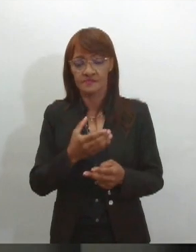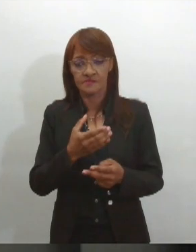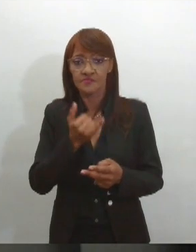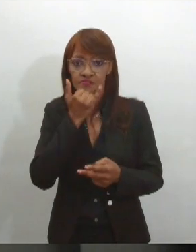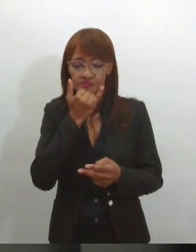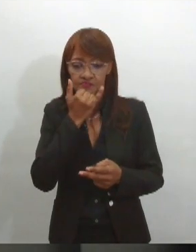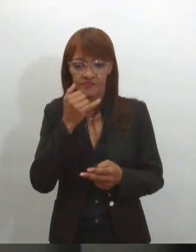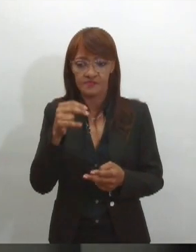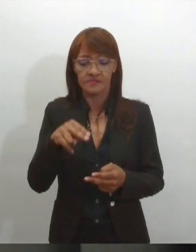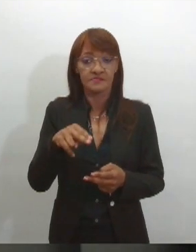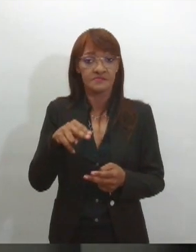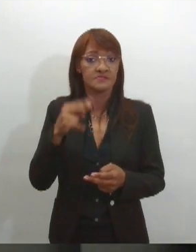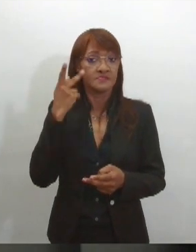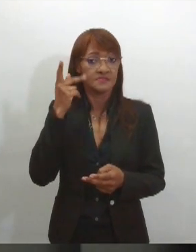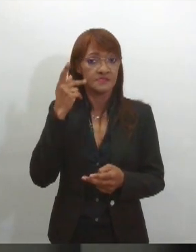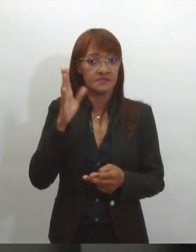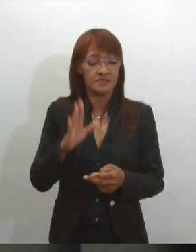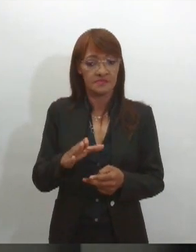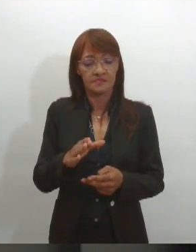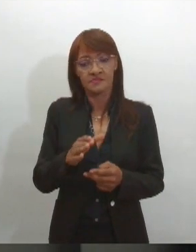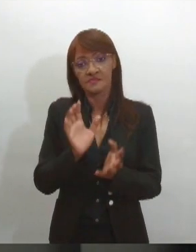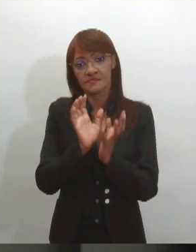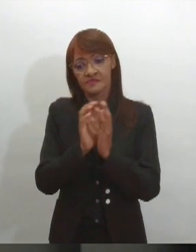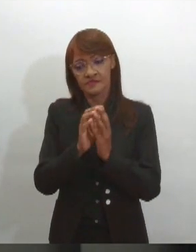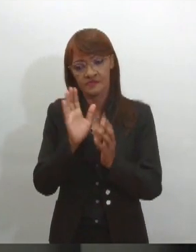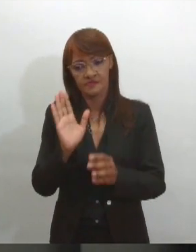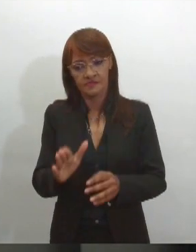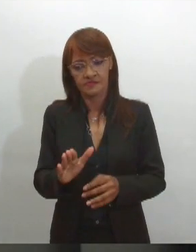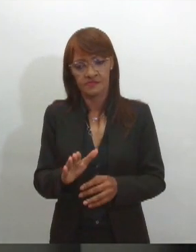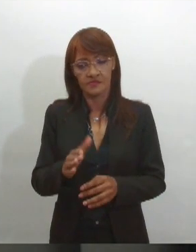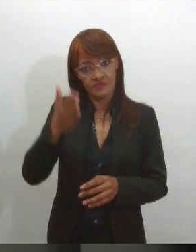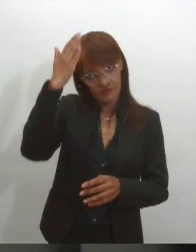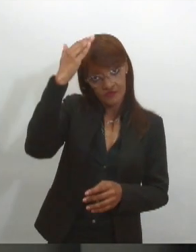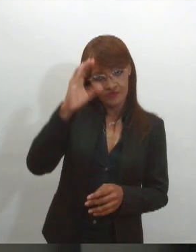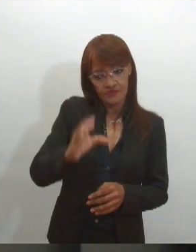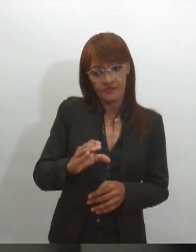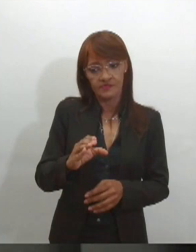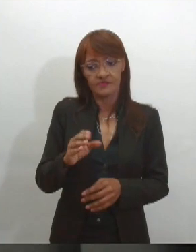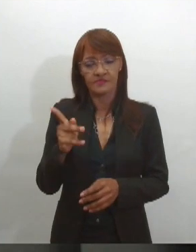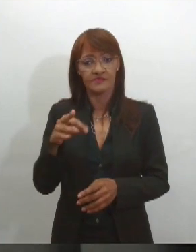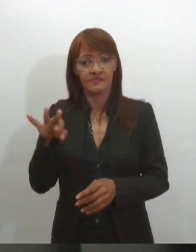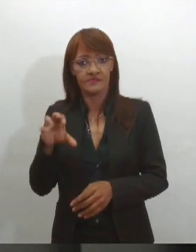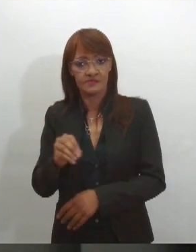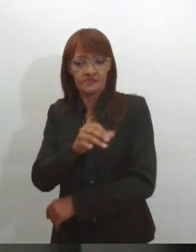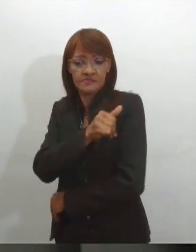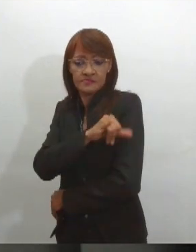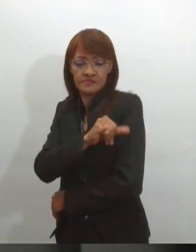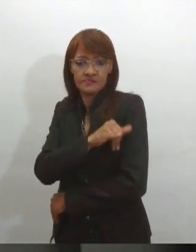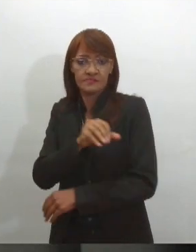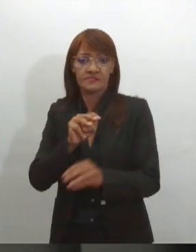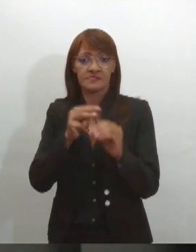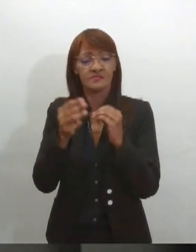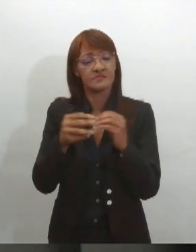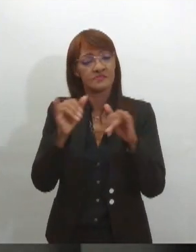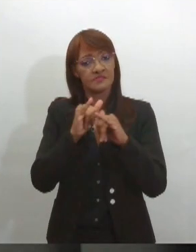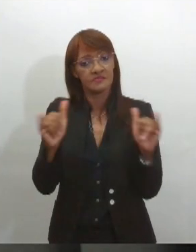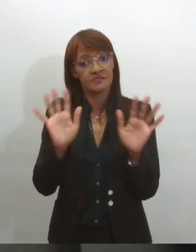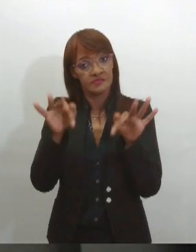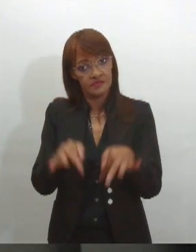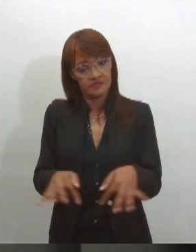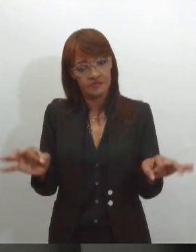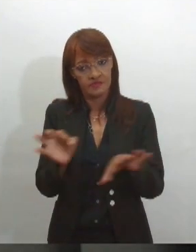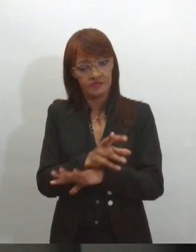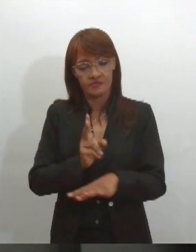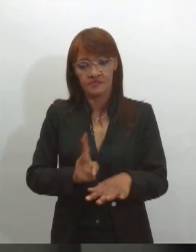aumentos foram registrados em Curitiba, Florianópolis e Rio de Janeiro. Informativo TV Alese fica por aqui, siga TV Alese nas